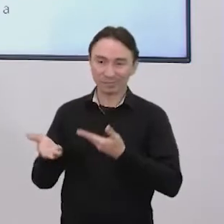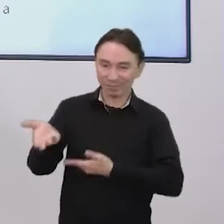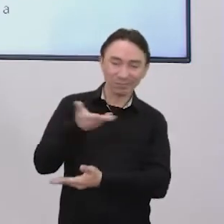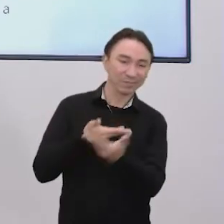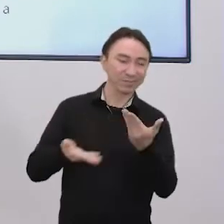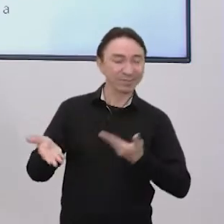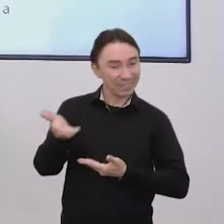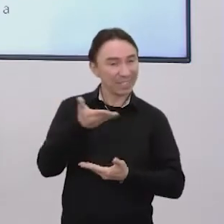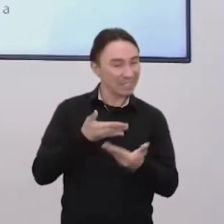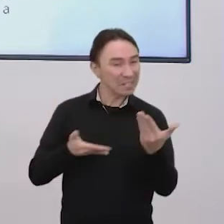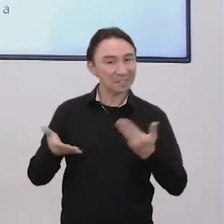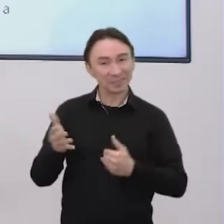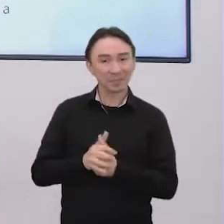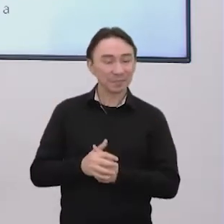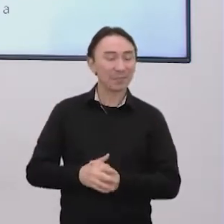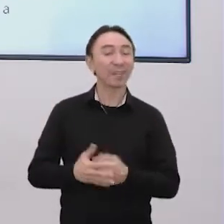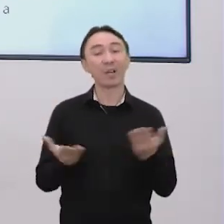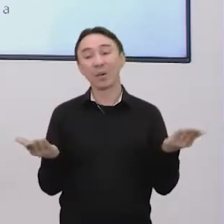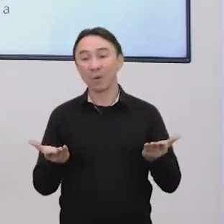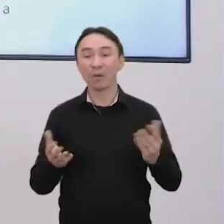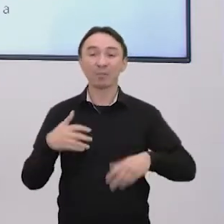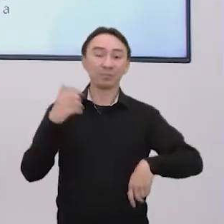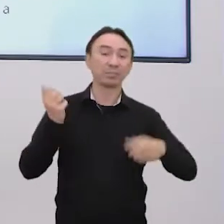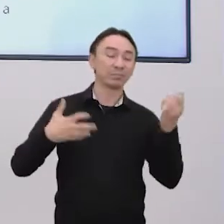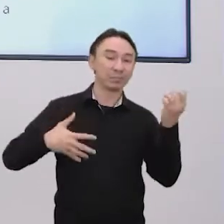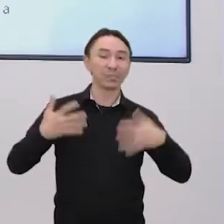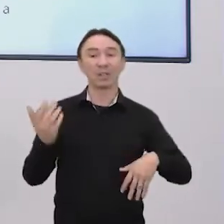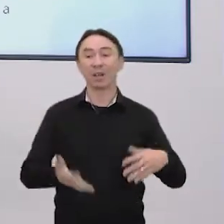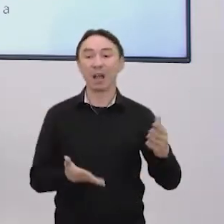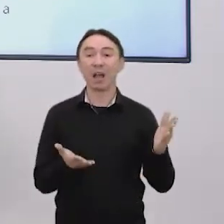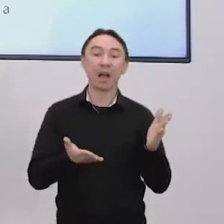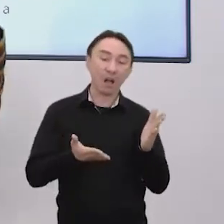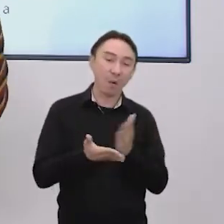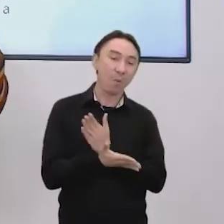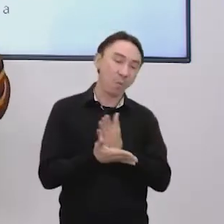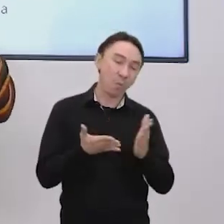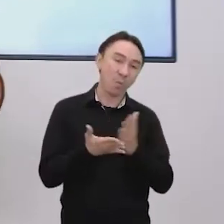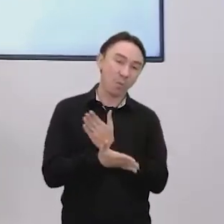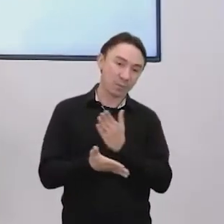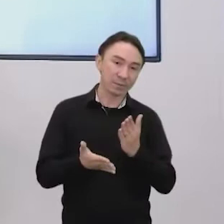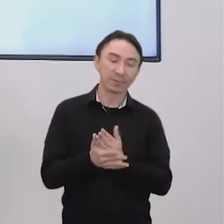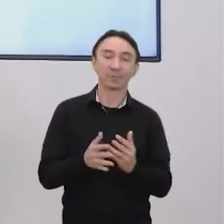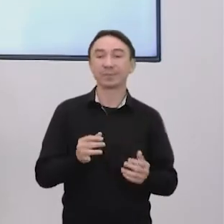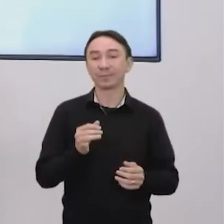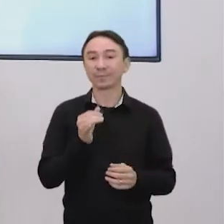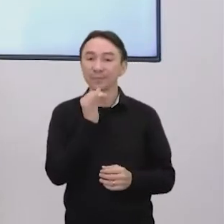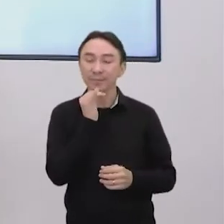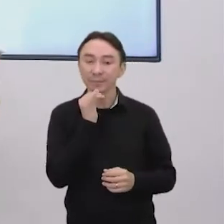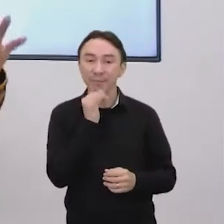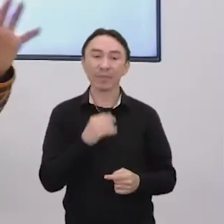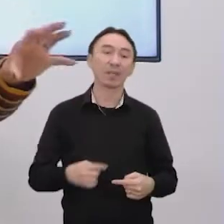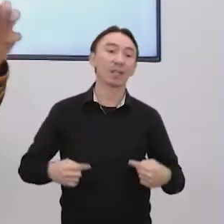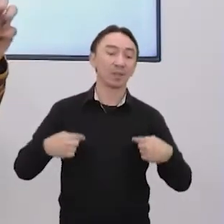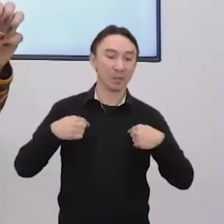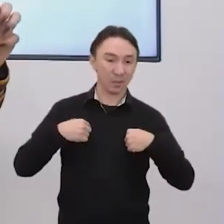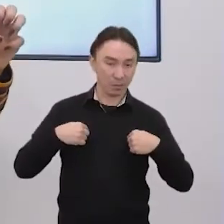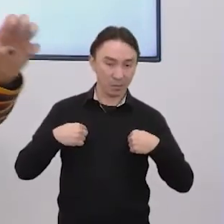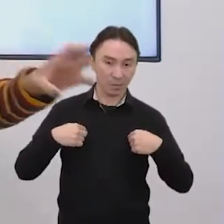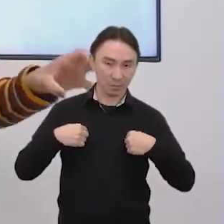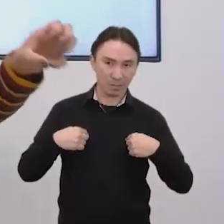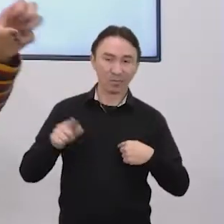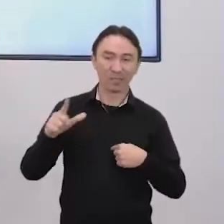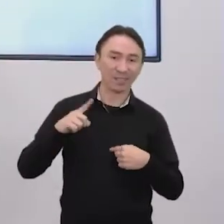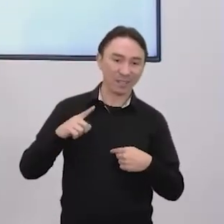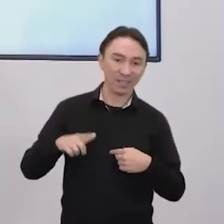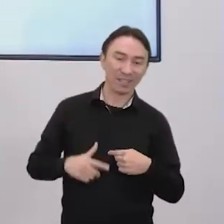como isso acontece para alguns organismos, né? Veja, eu consumo alimentos que saem da natureza,